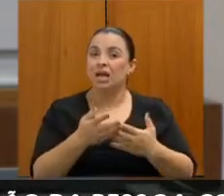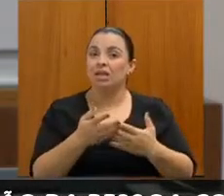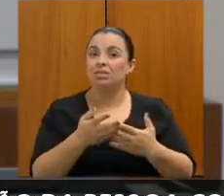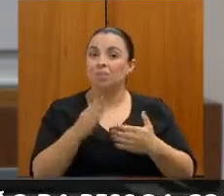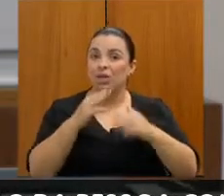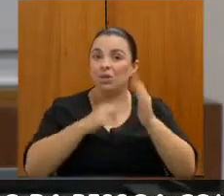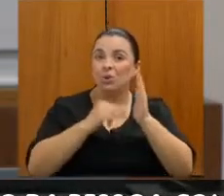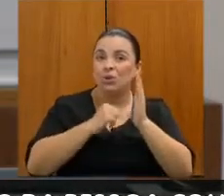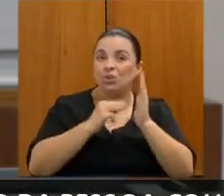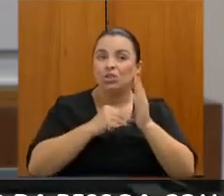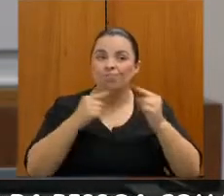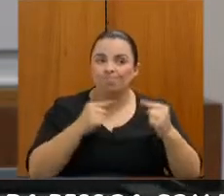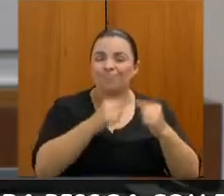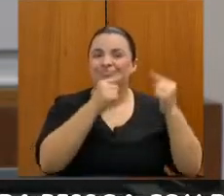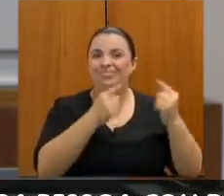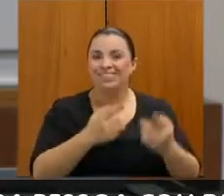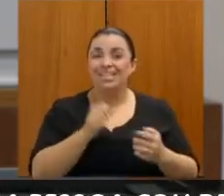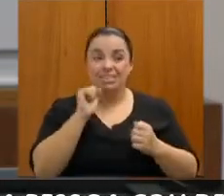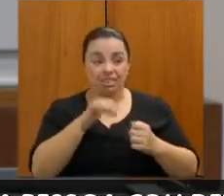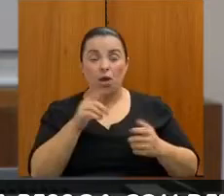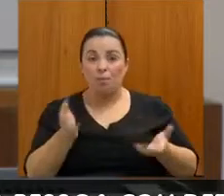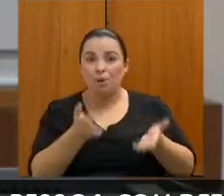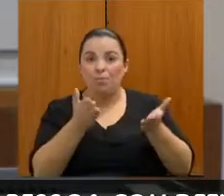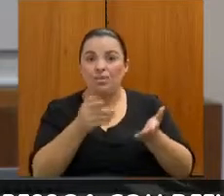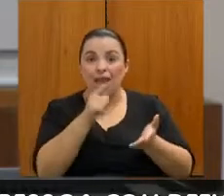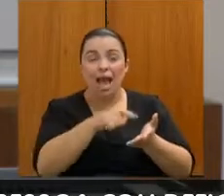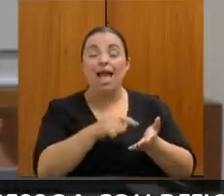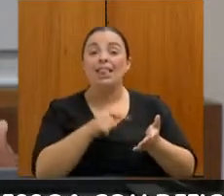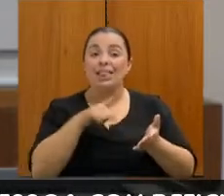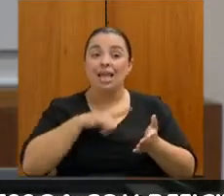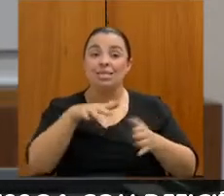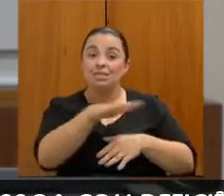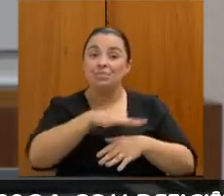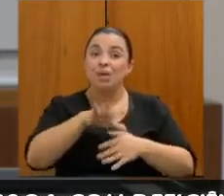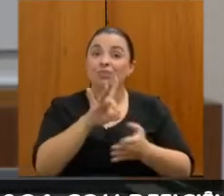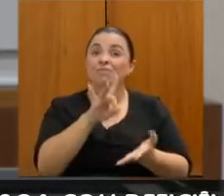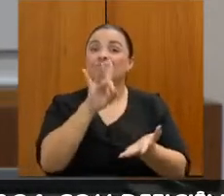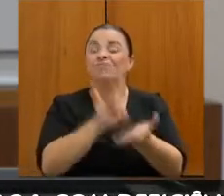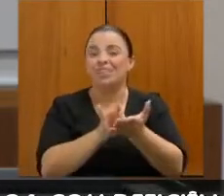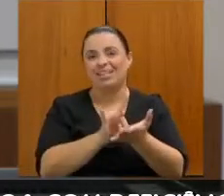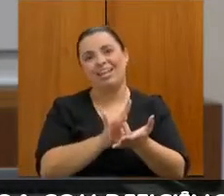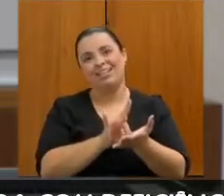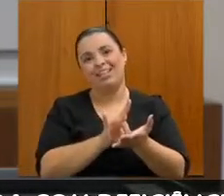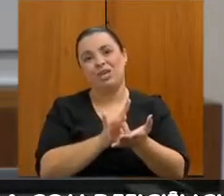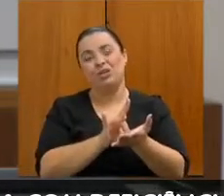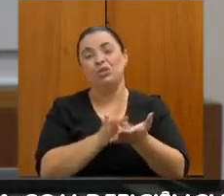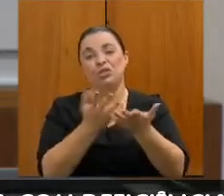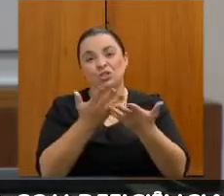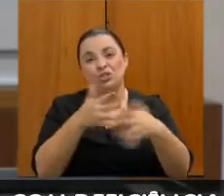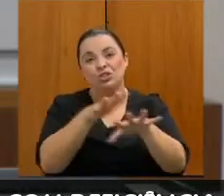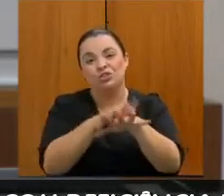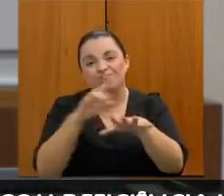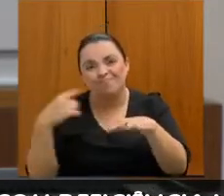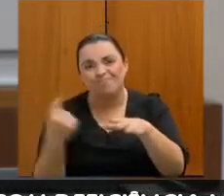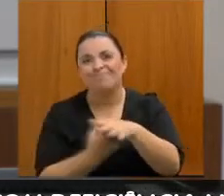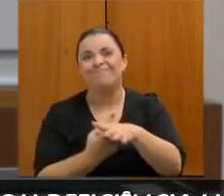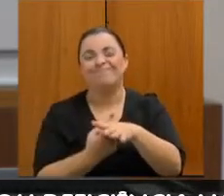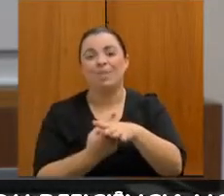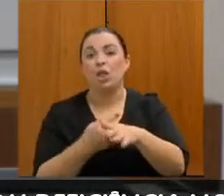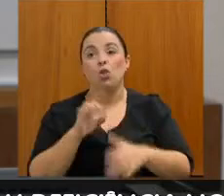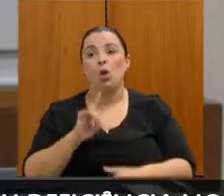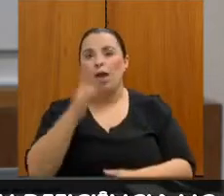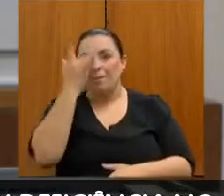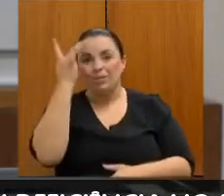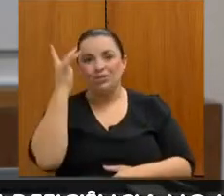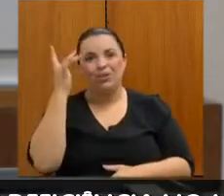reais inserções, não para que aquela pessoa esteja apenas ali cumprindo um papel de cumprimento de lei,